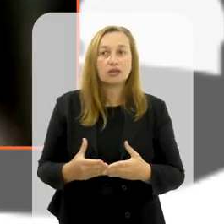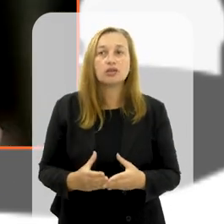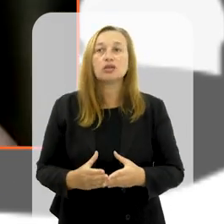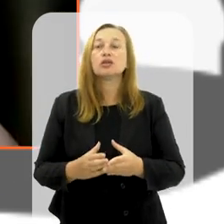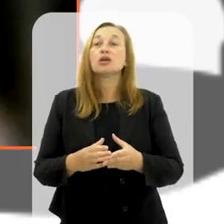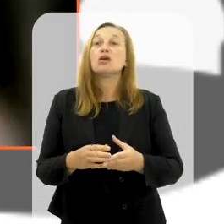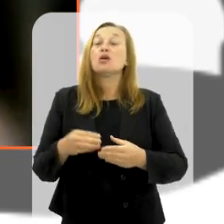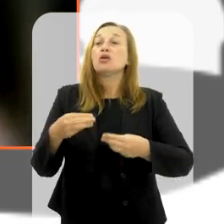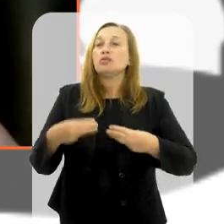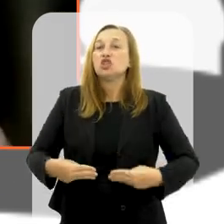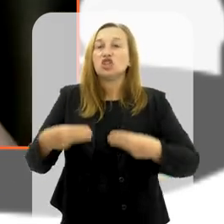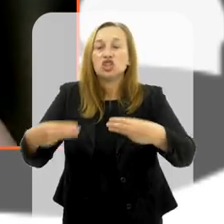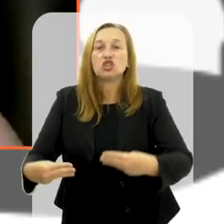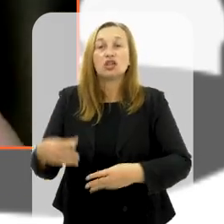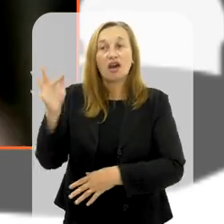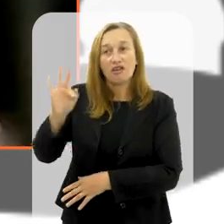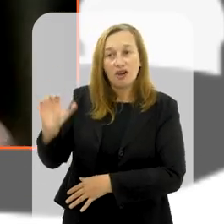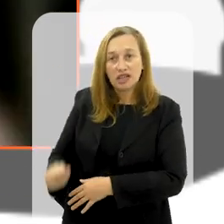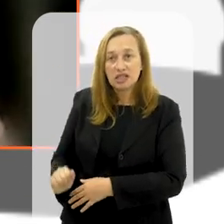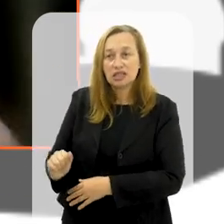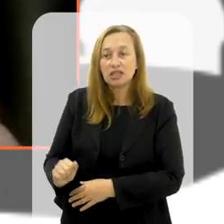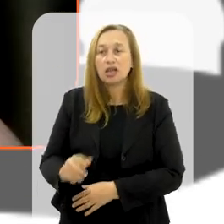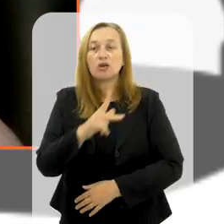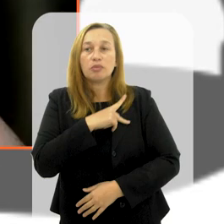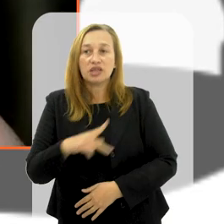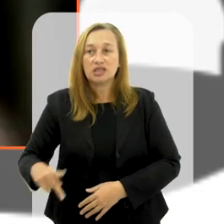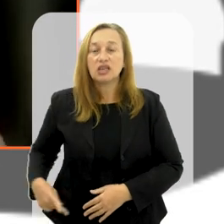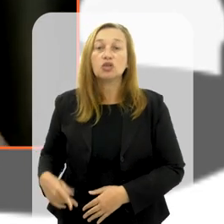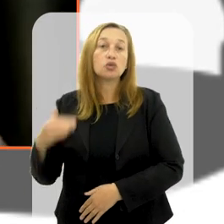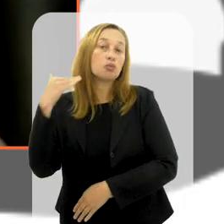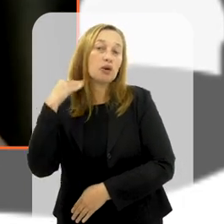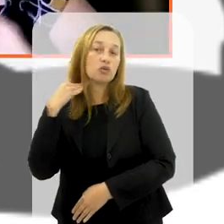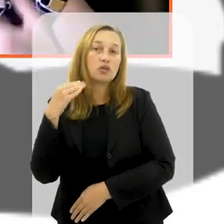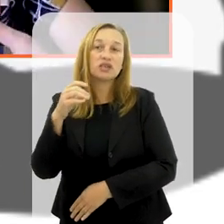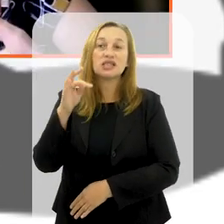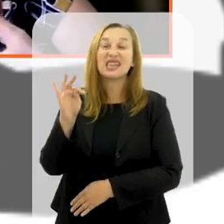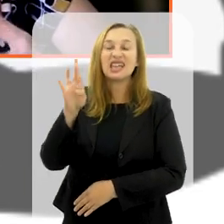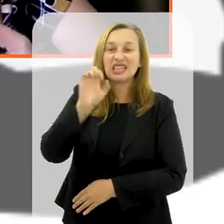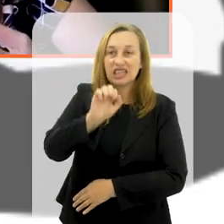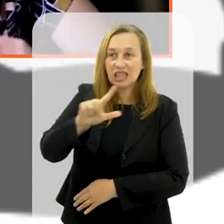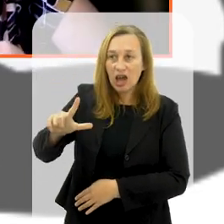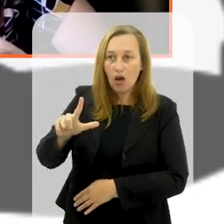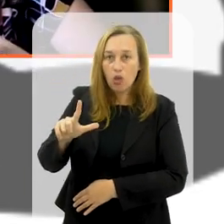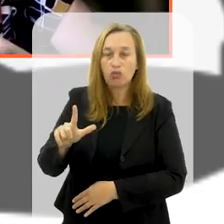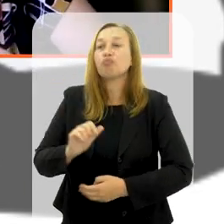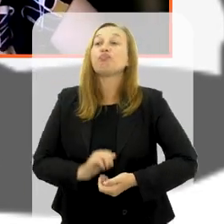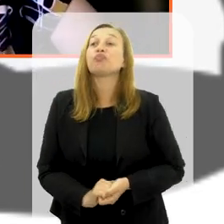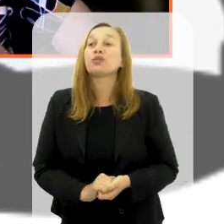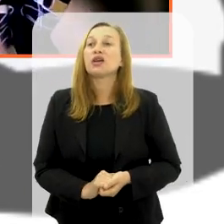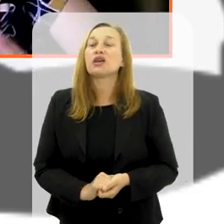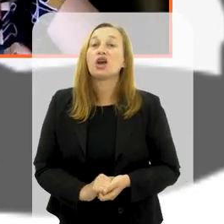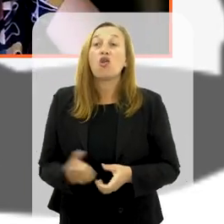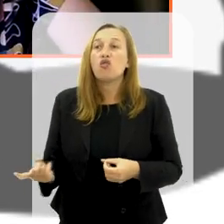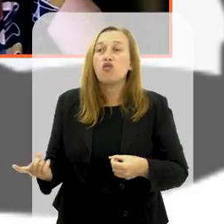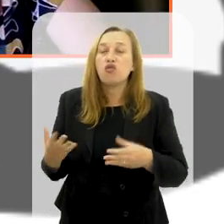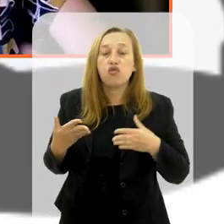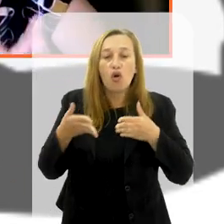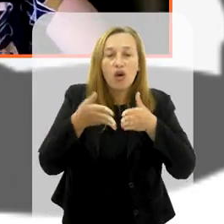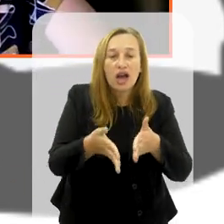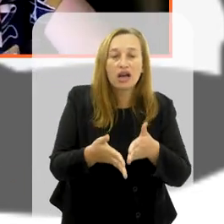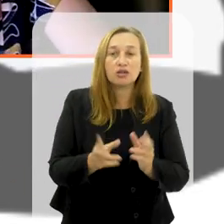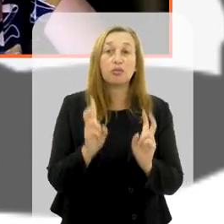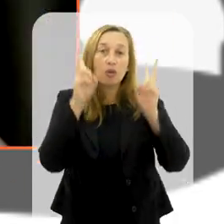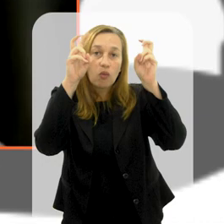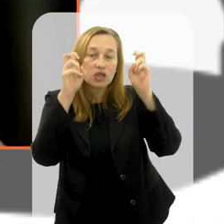pelos ministros da Fazenda, e presidente do Banco Central. Banco Central, desculpem. E ele era voltado para as